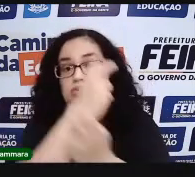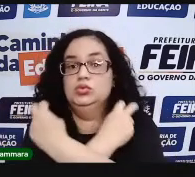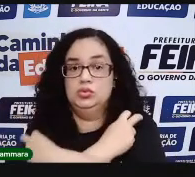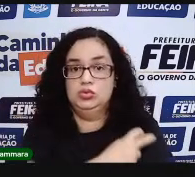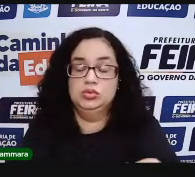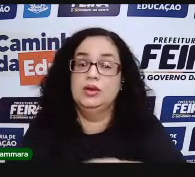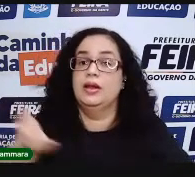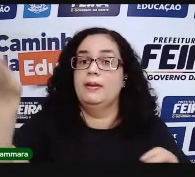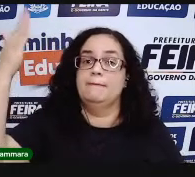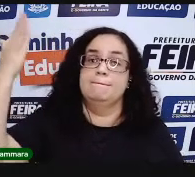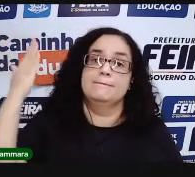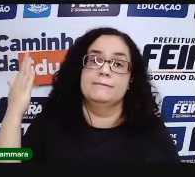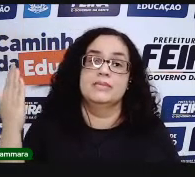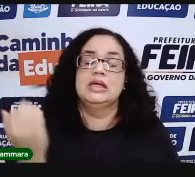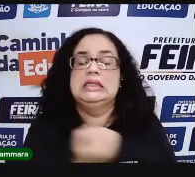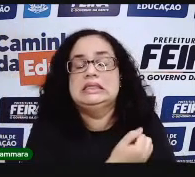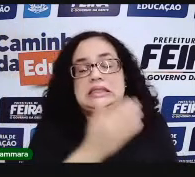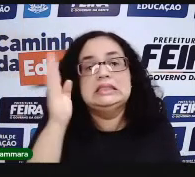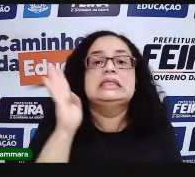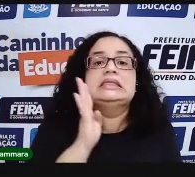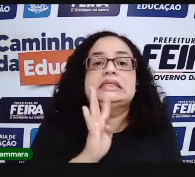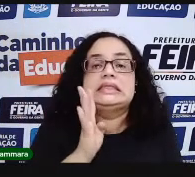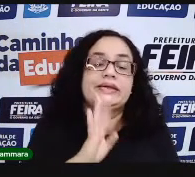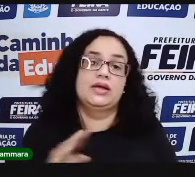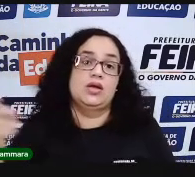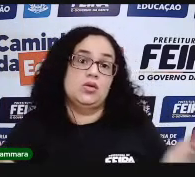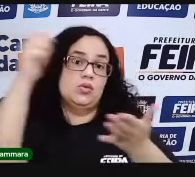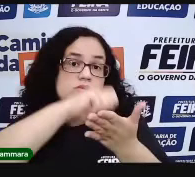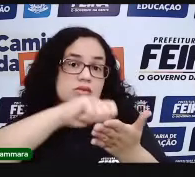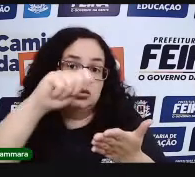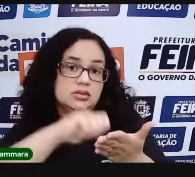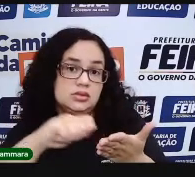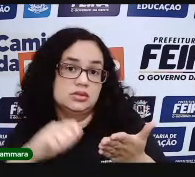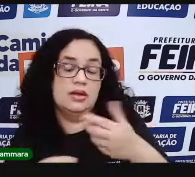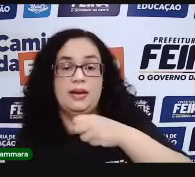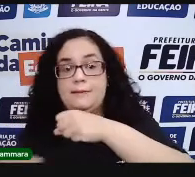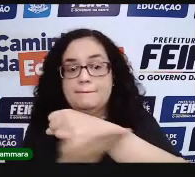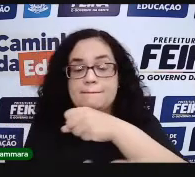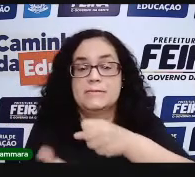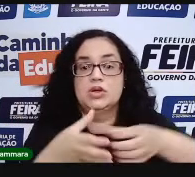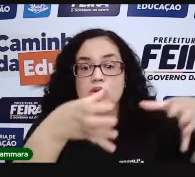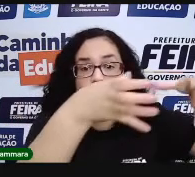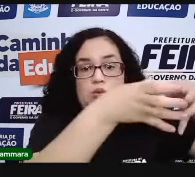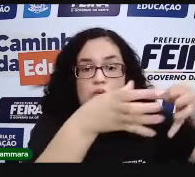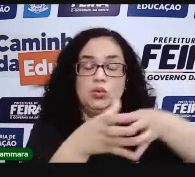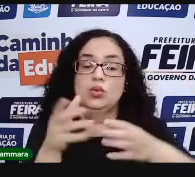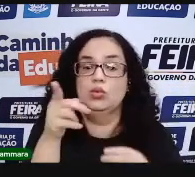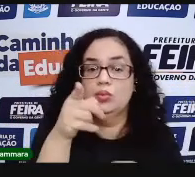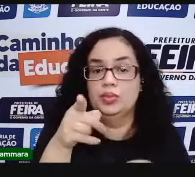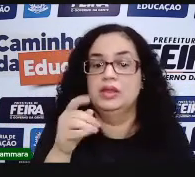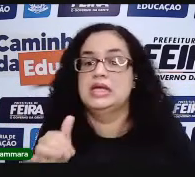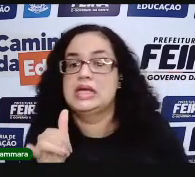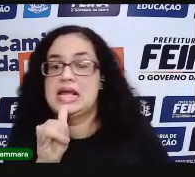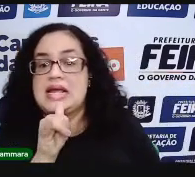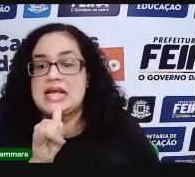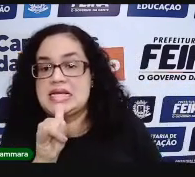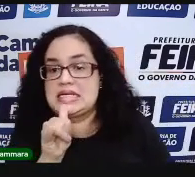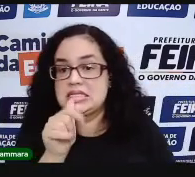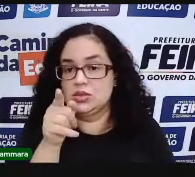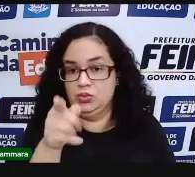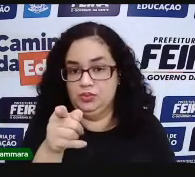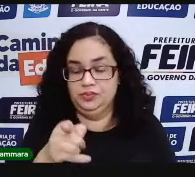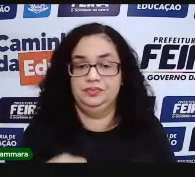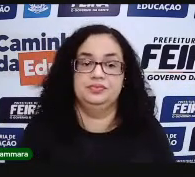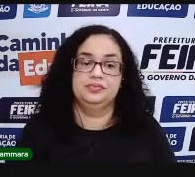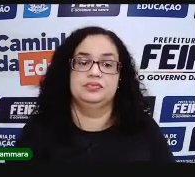egípcios da antiguidade criaram um sistema muito interessante para escrever números baseados em agrupamentos. Olha só o exemplo que eu vou